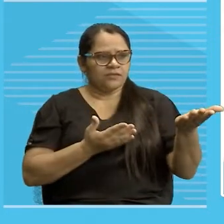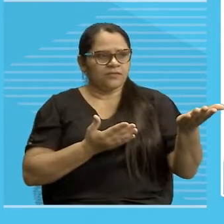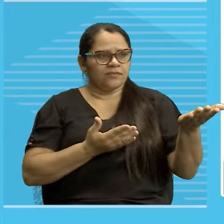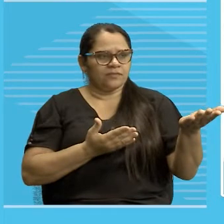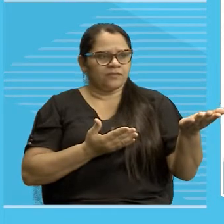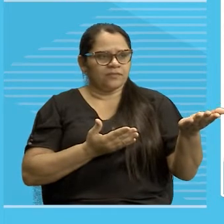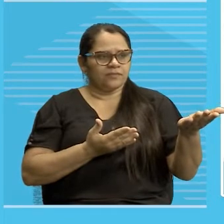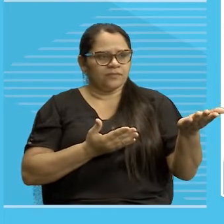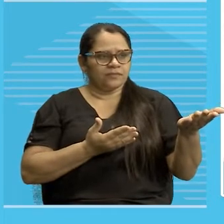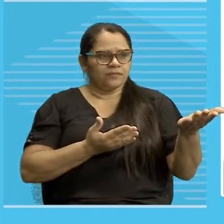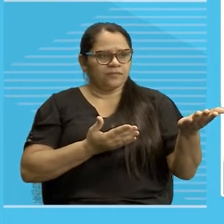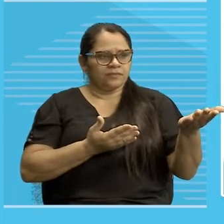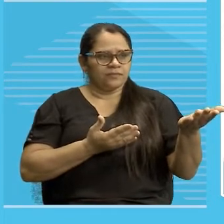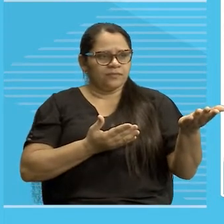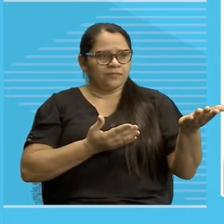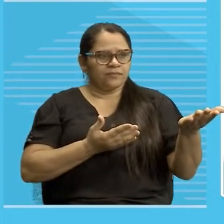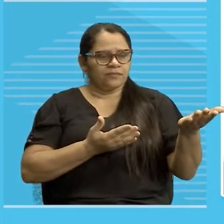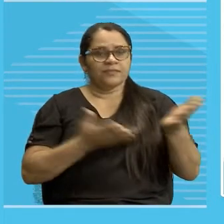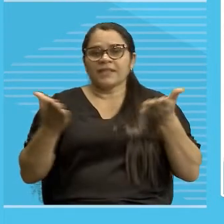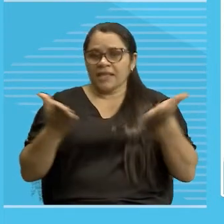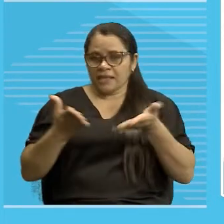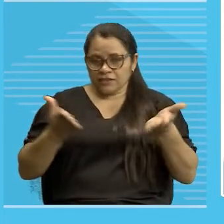deste ano.